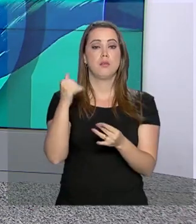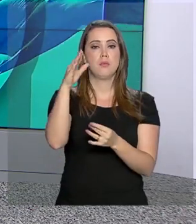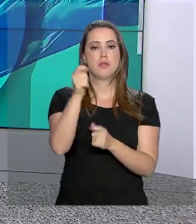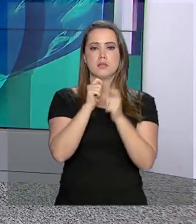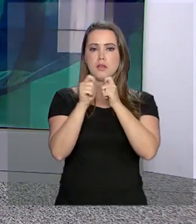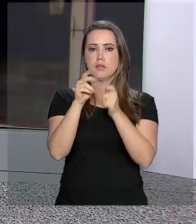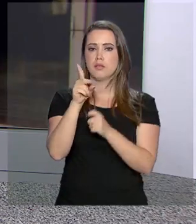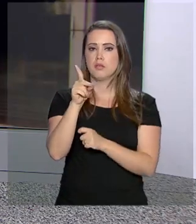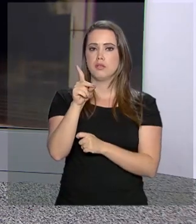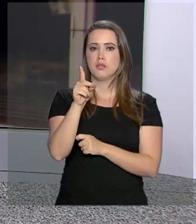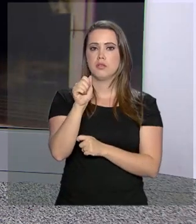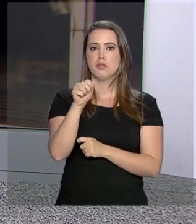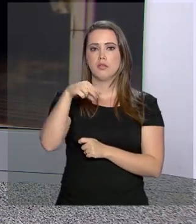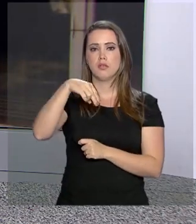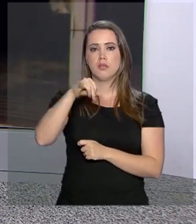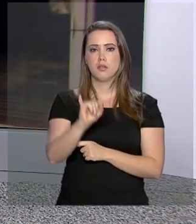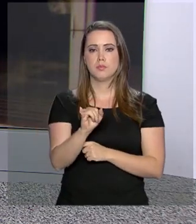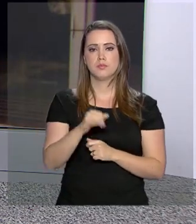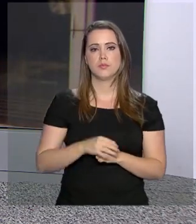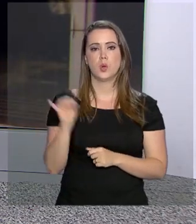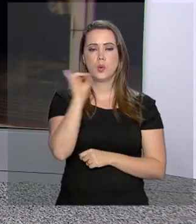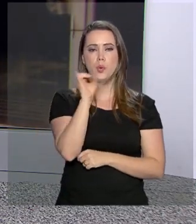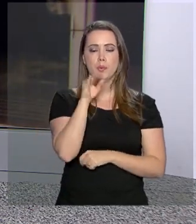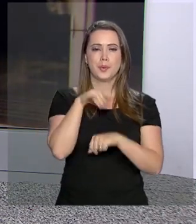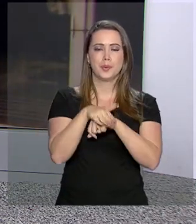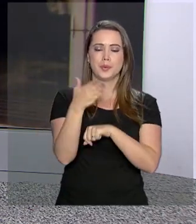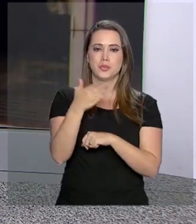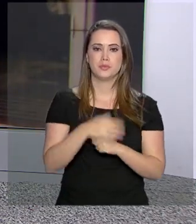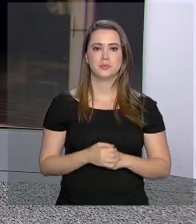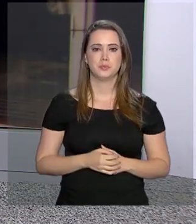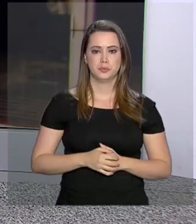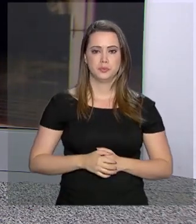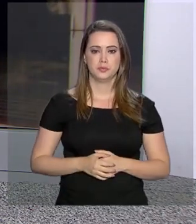é a repórter Daniele Popov. Olá, Daniele. Boa noite.